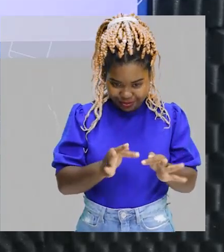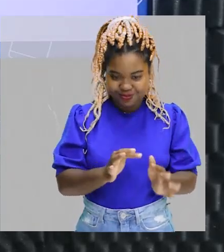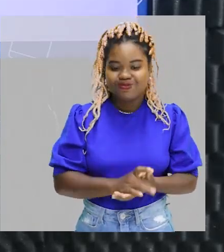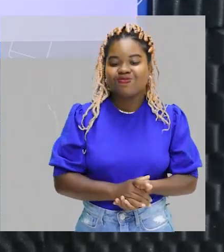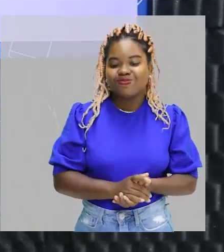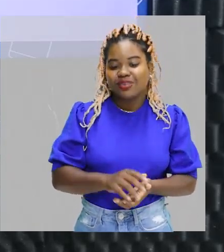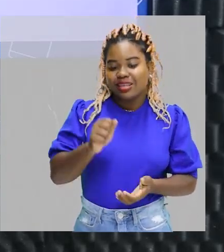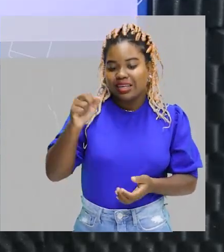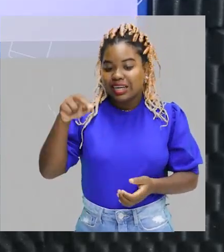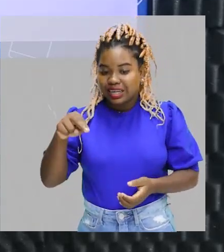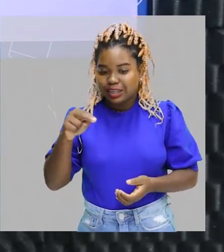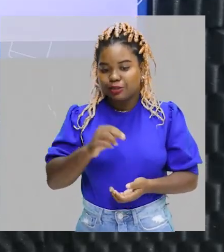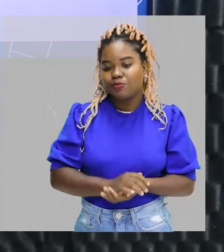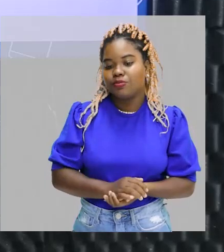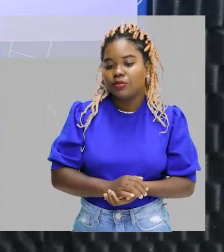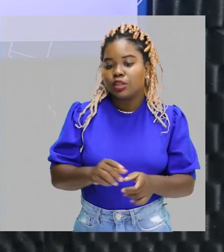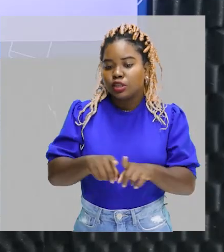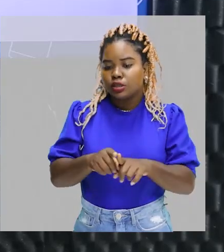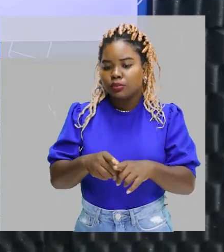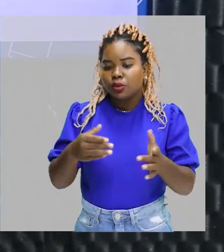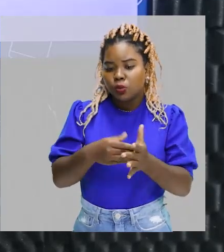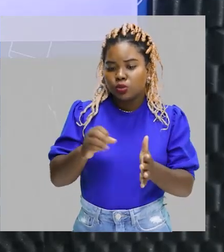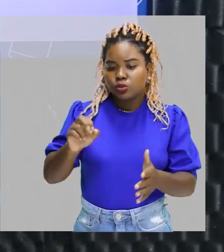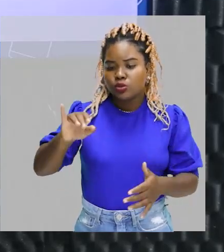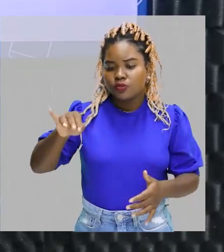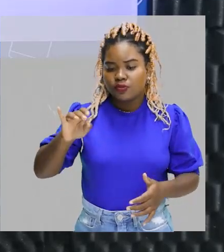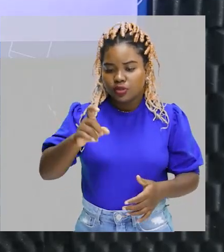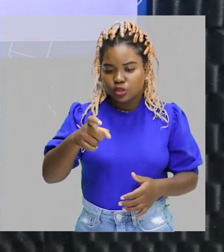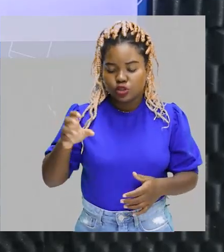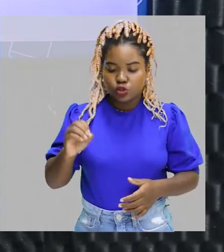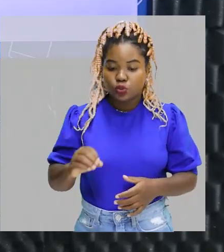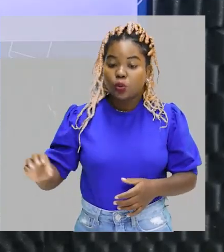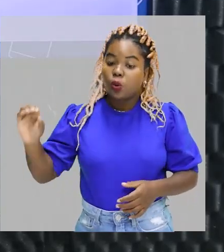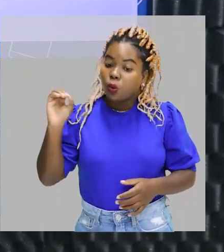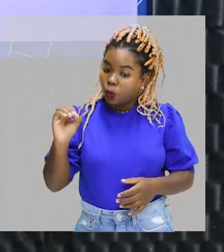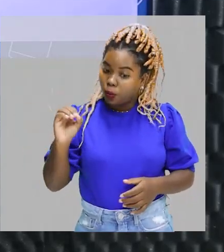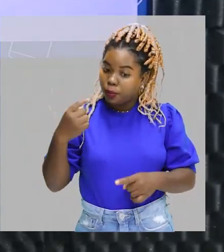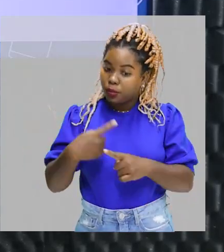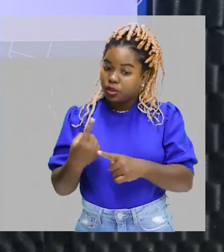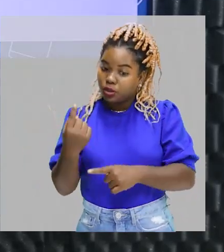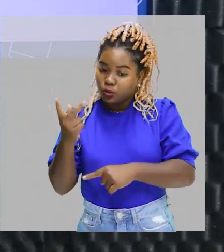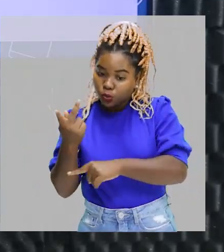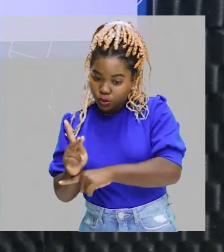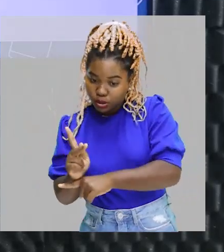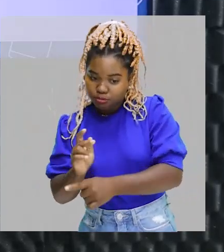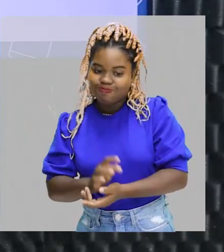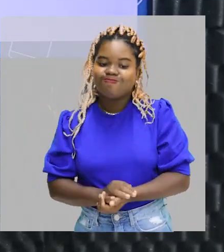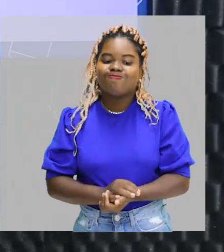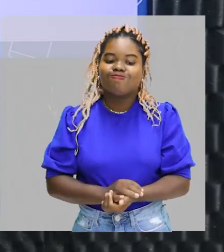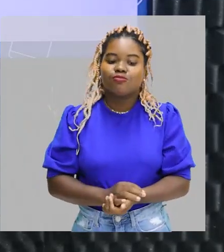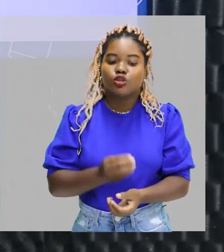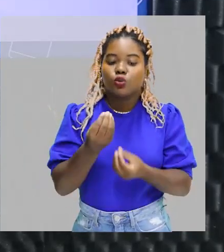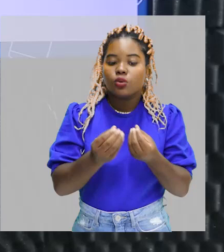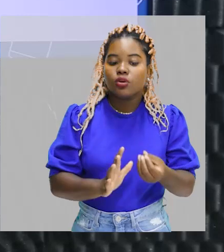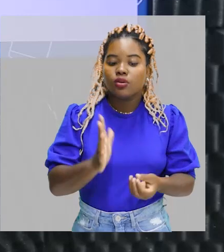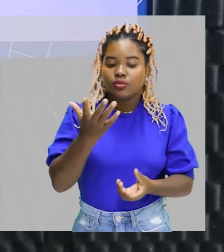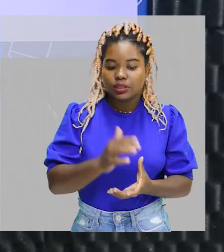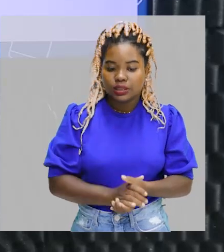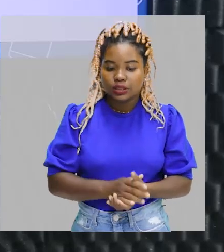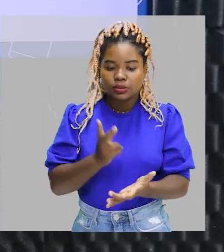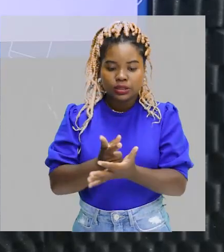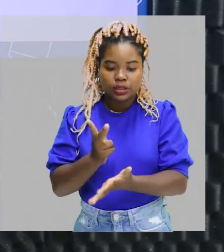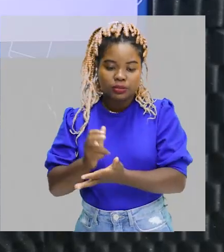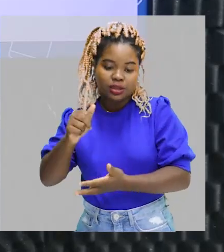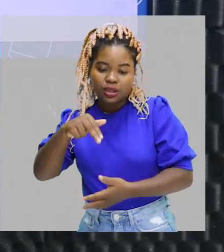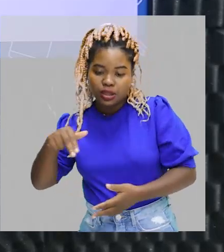terminação, ó, porque eu tenho um hidrocarboneto. Então, eu posso dizer que a terminação vai ser sempre ân.